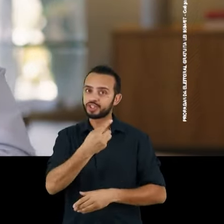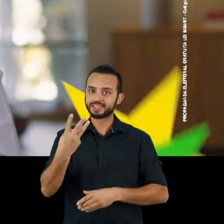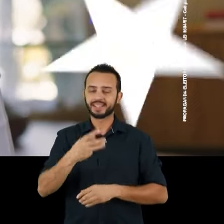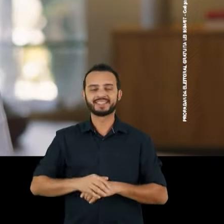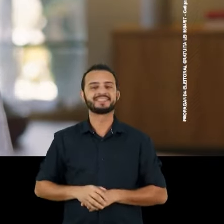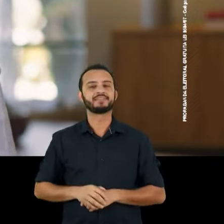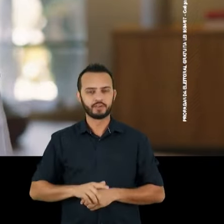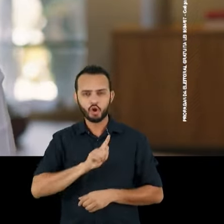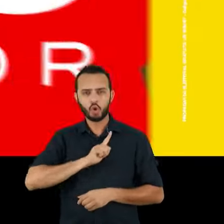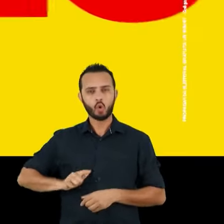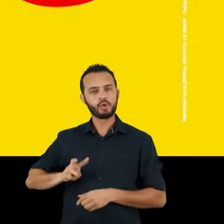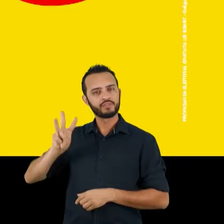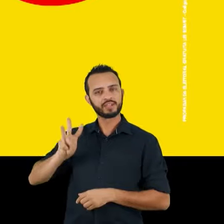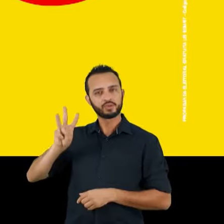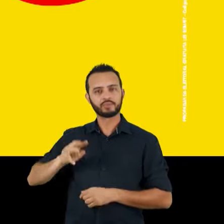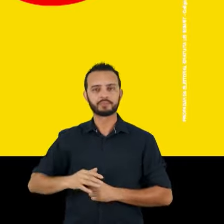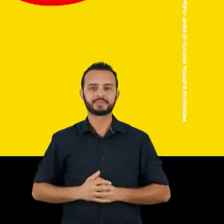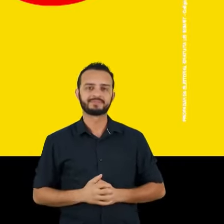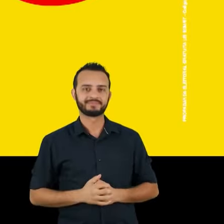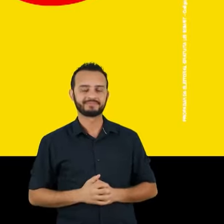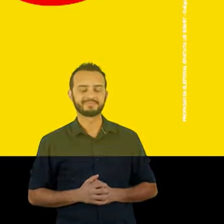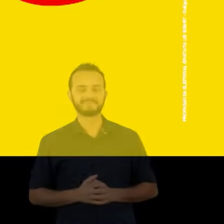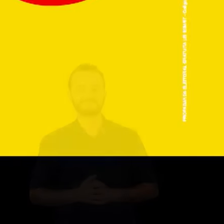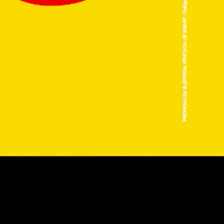13. Vote Volmir, governador.